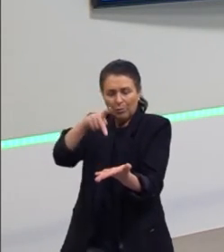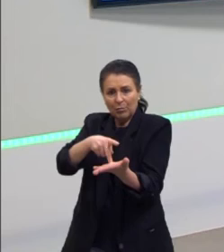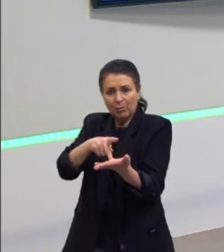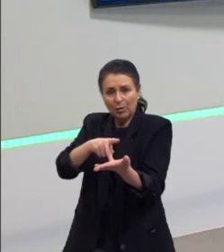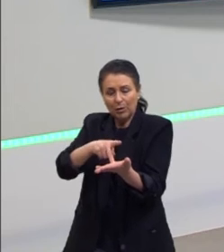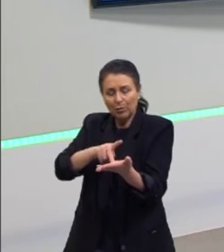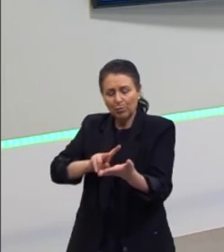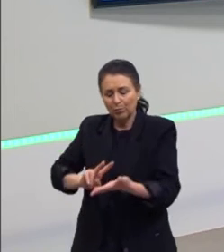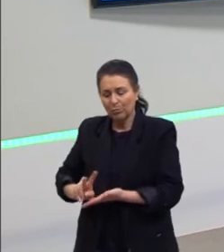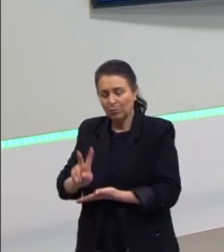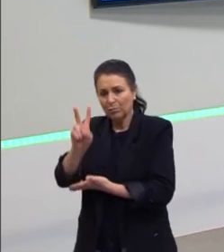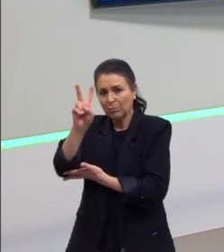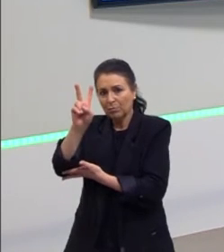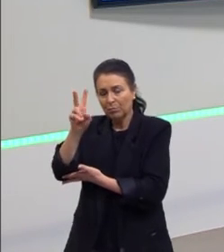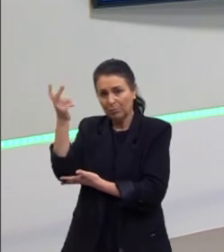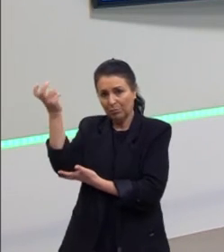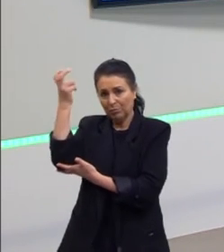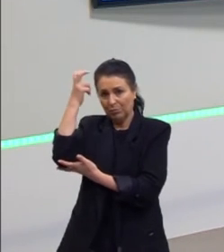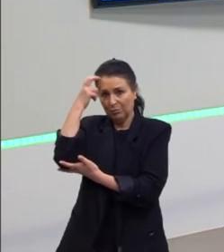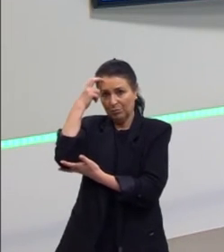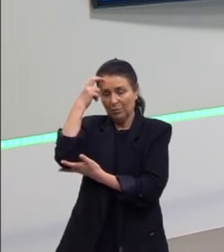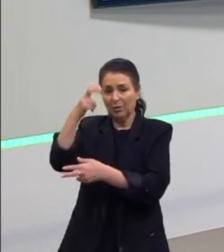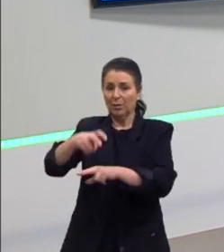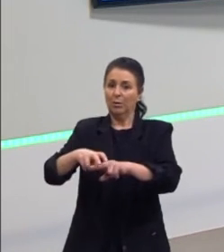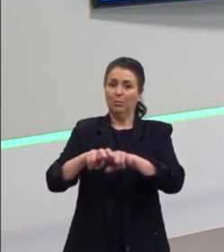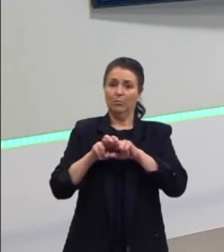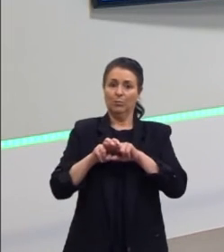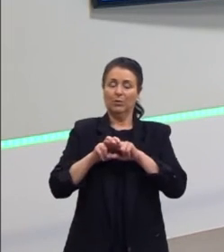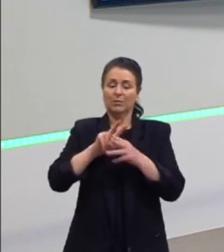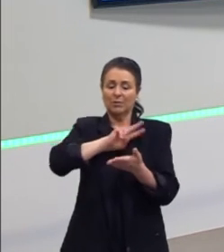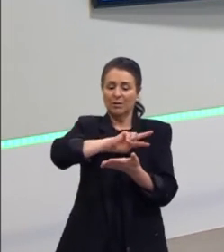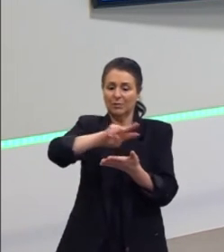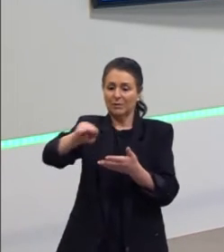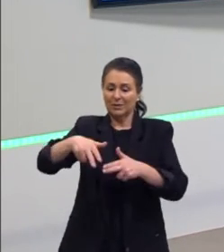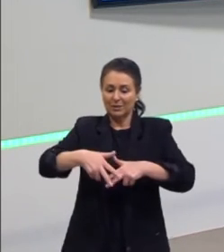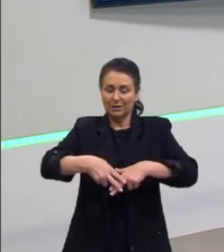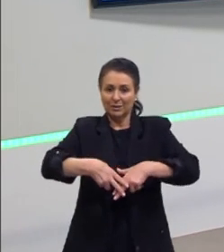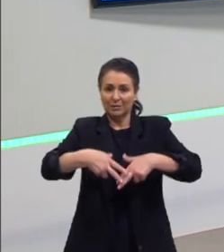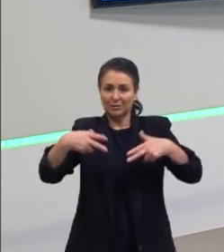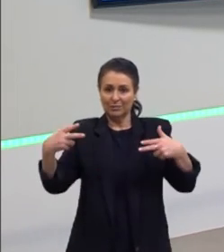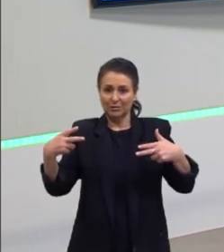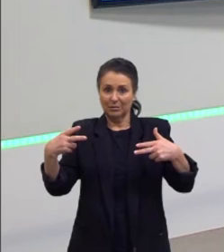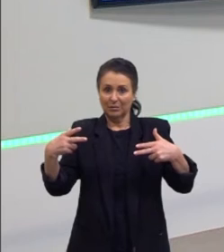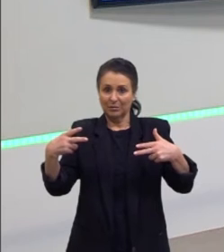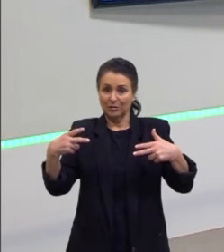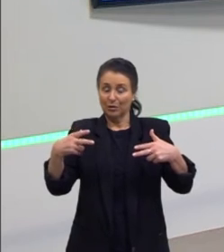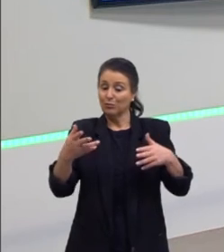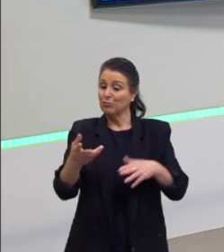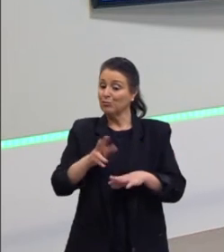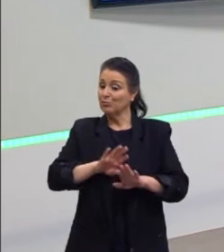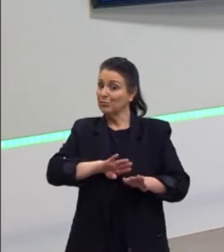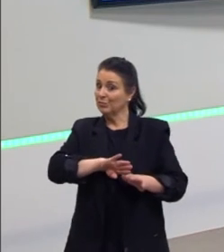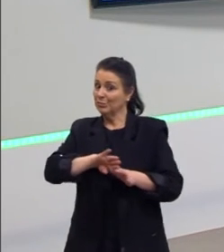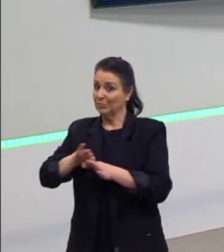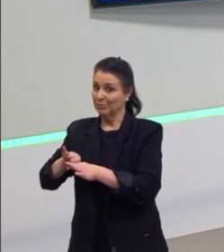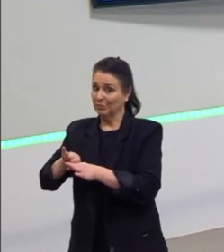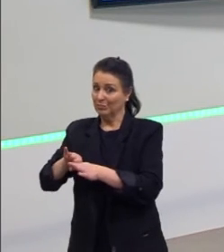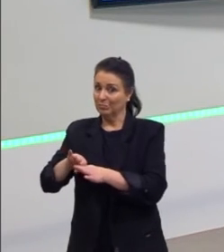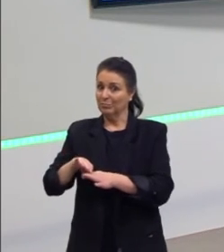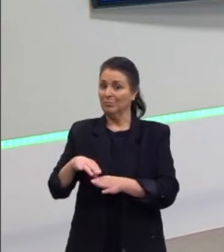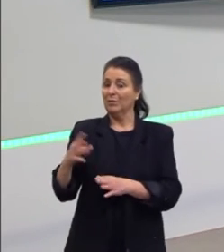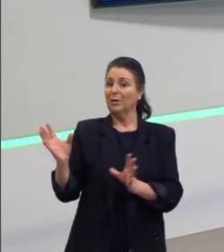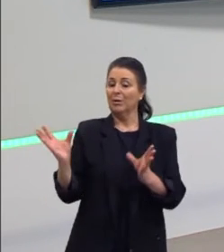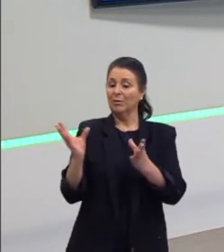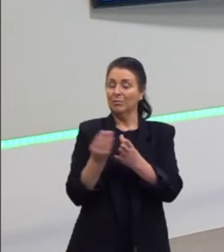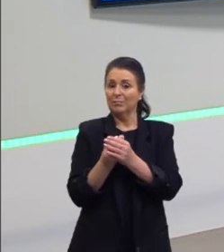valorização da sua cultura. Por isso, então, a diversidade étnica versus unidade. porque hoje nós não podemos dizer